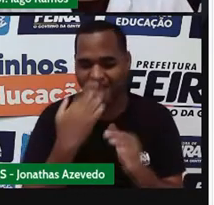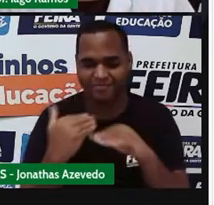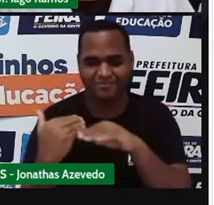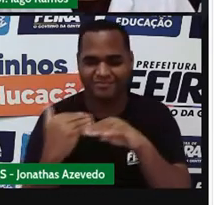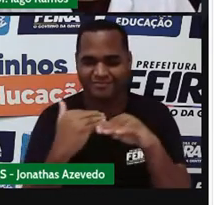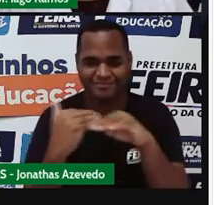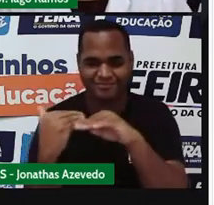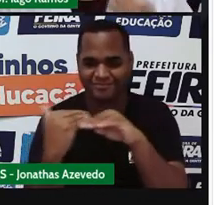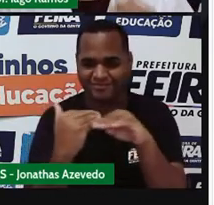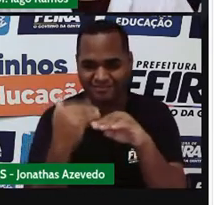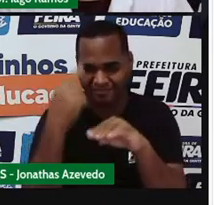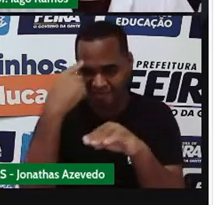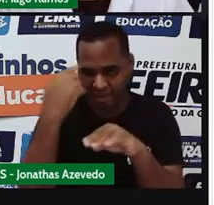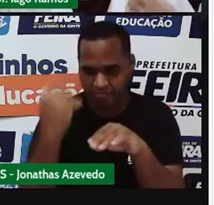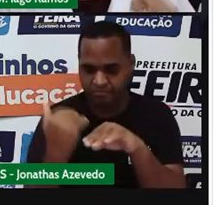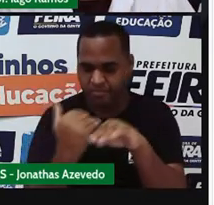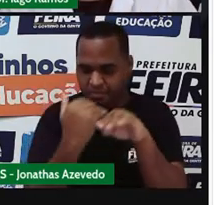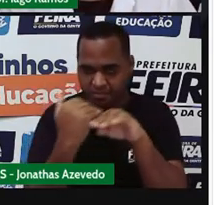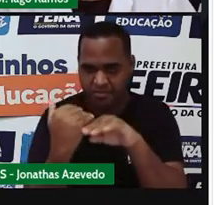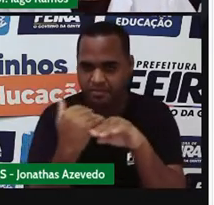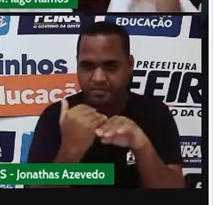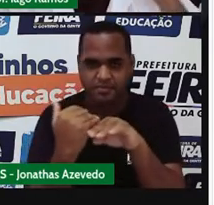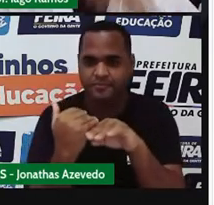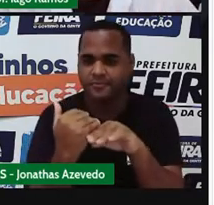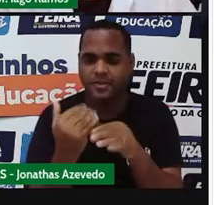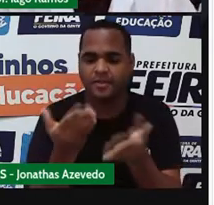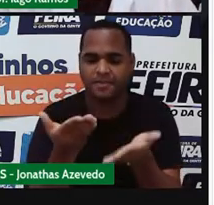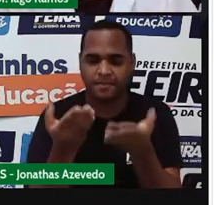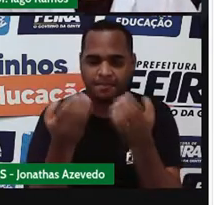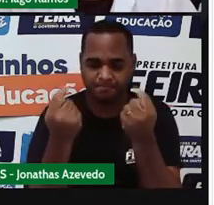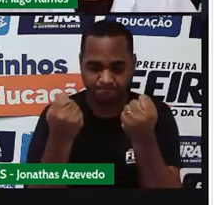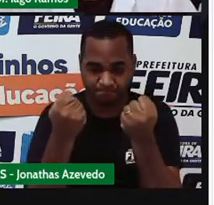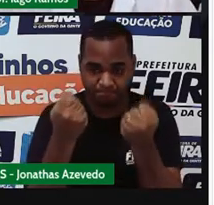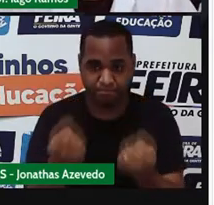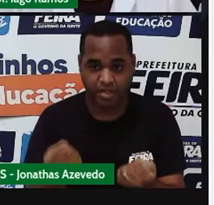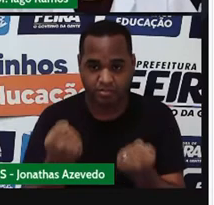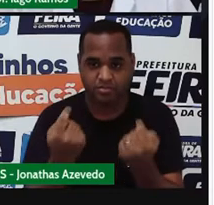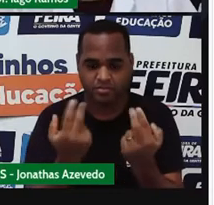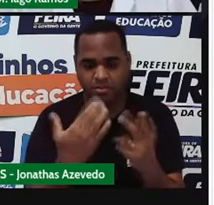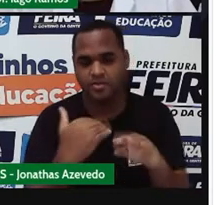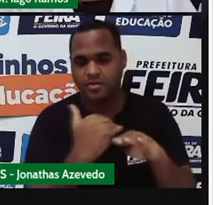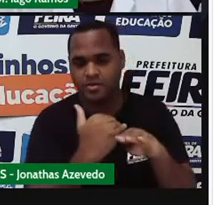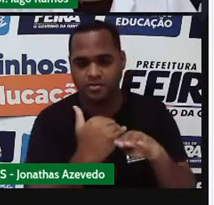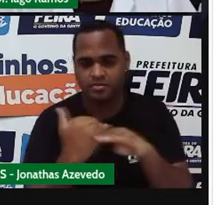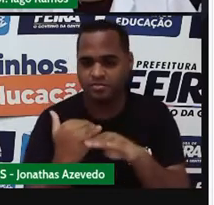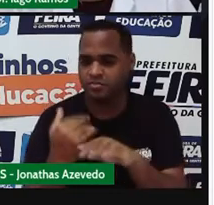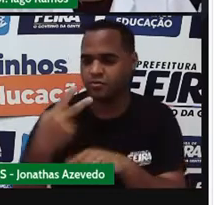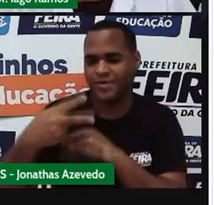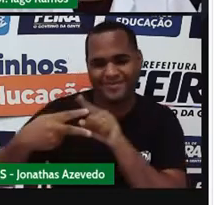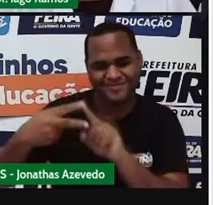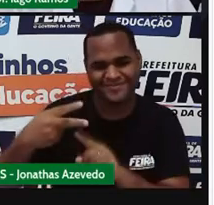pesar, igualar em peso. Você viu que apareceu a palavra igualar duas vezes?